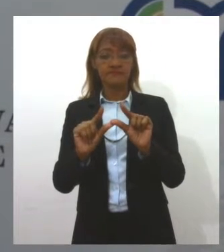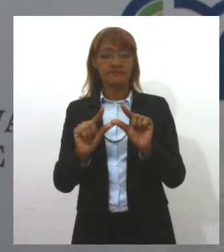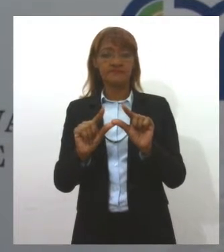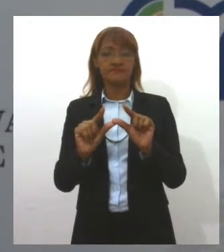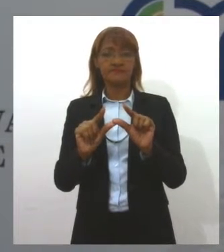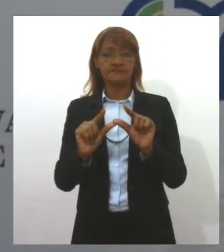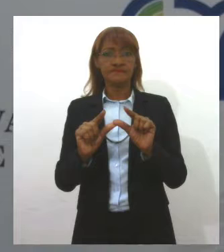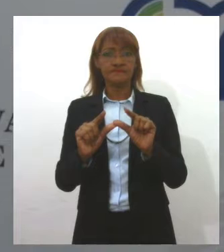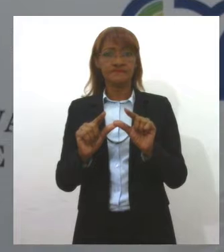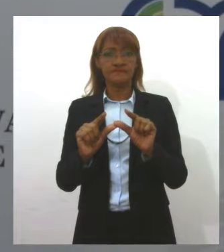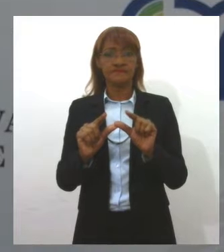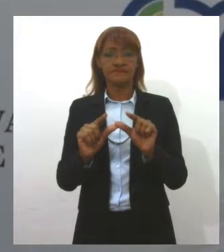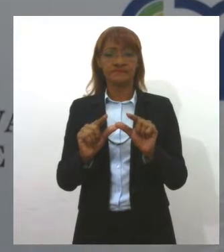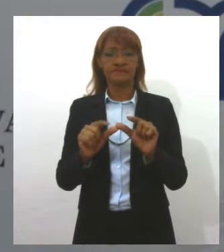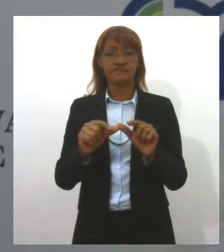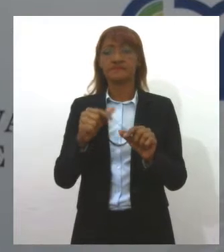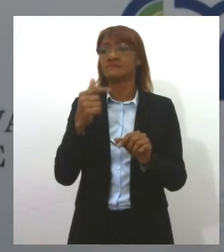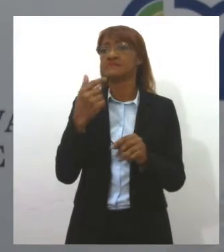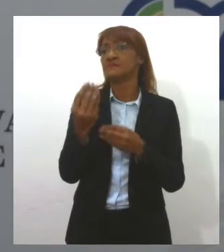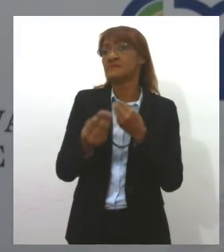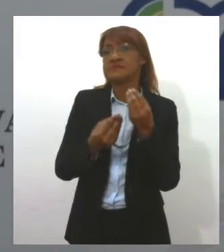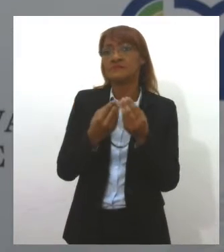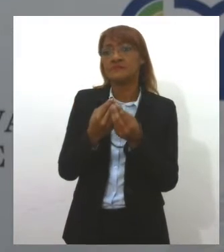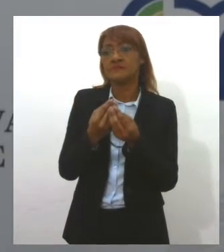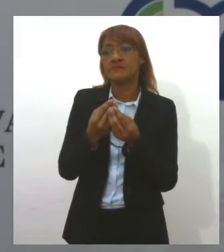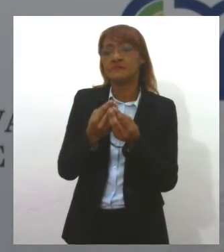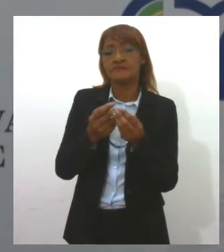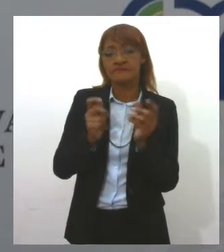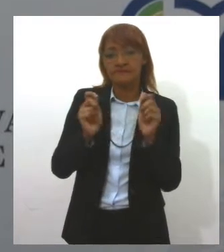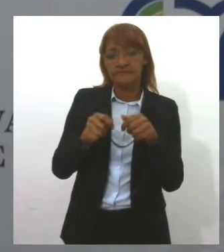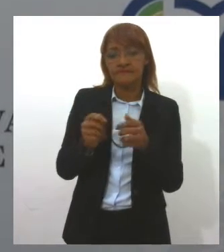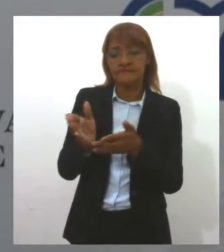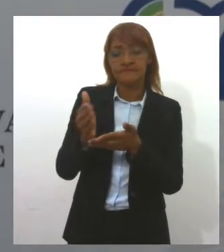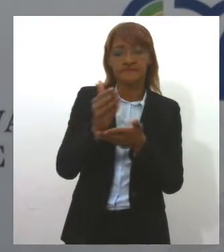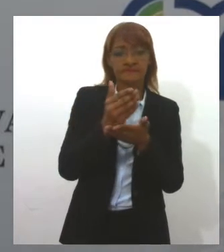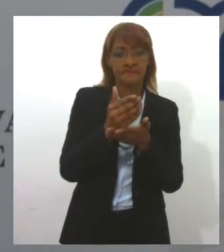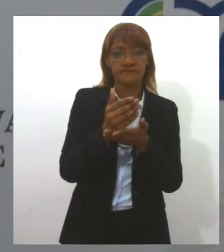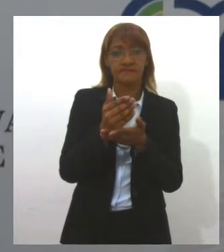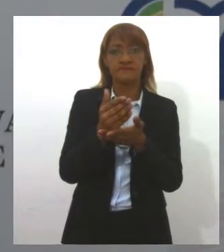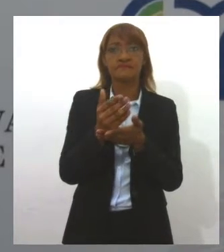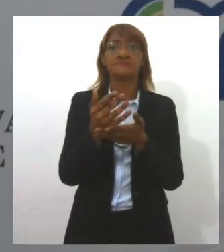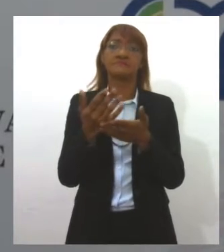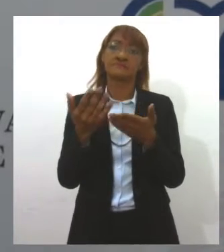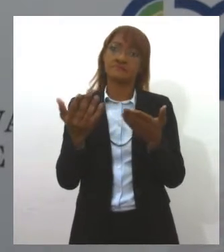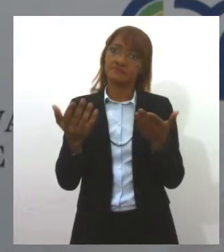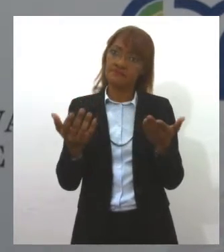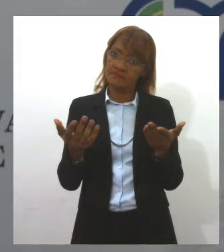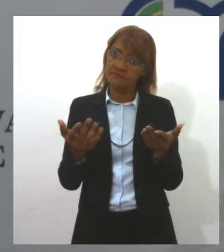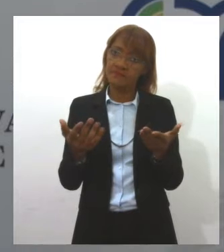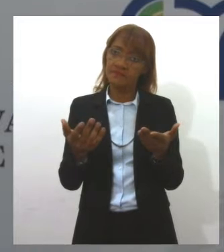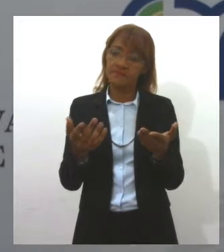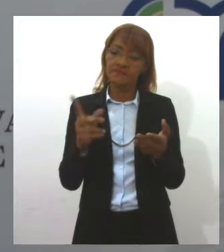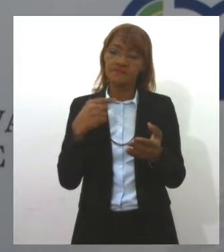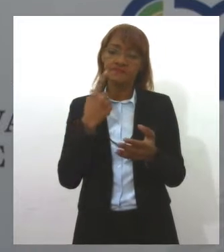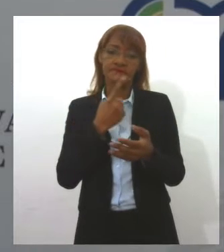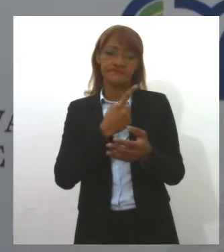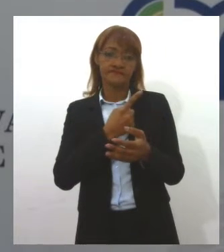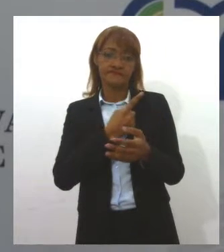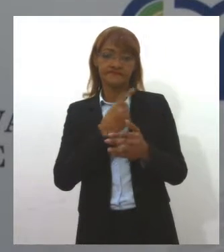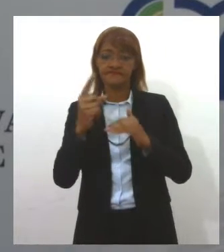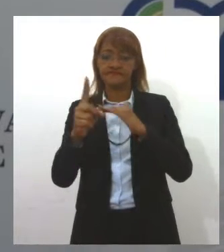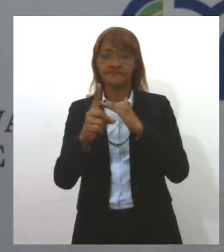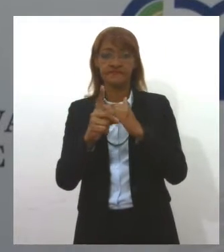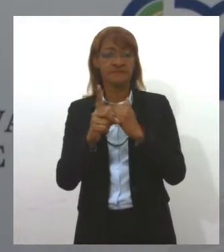nós não vamos majorar o preço para manter a arrecadação. Isso é pernicioso e o nosso contribuinte não